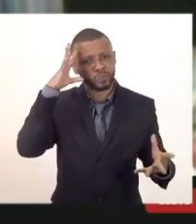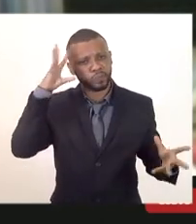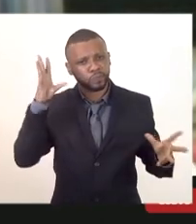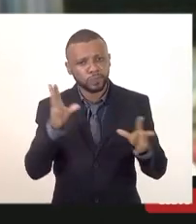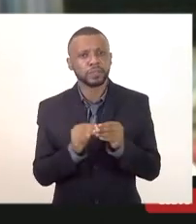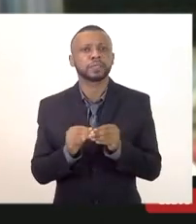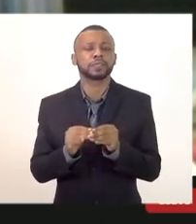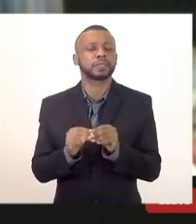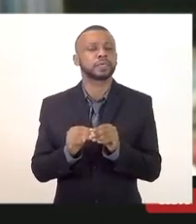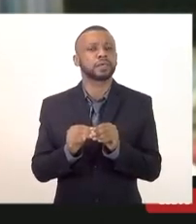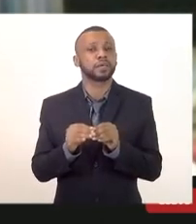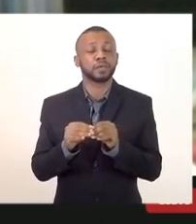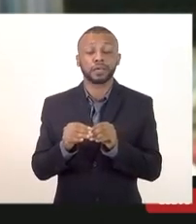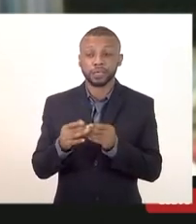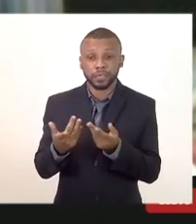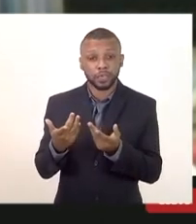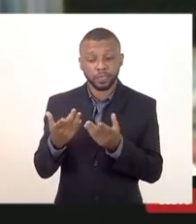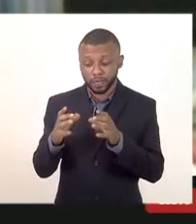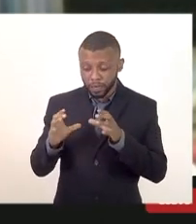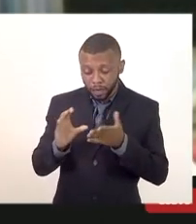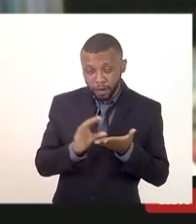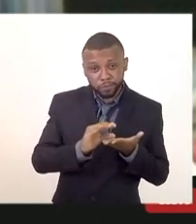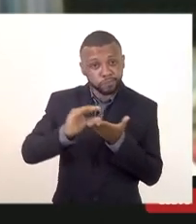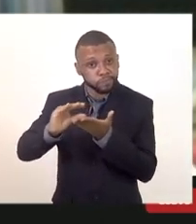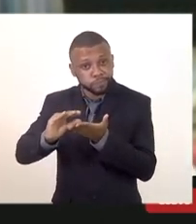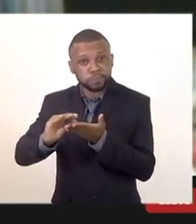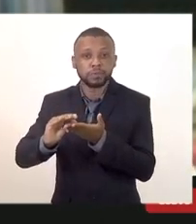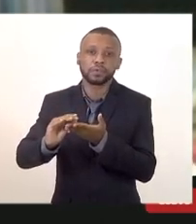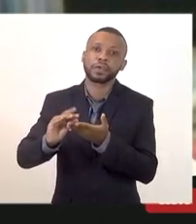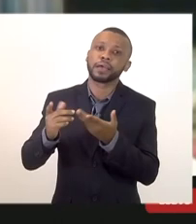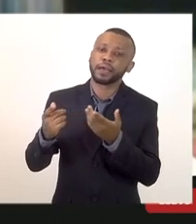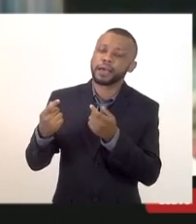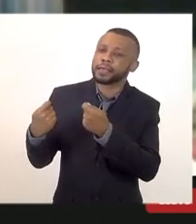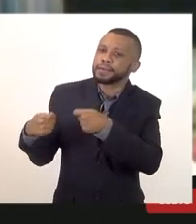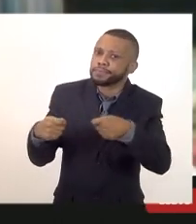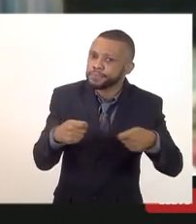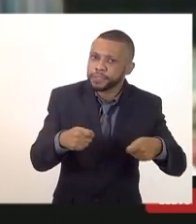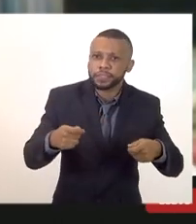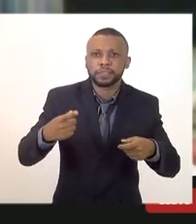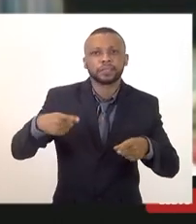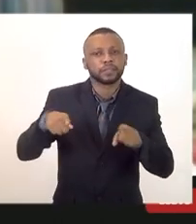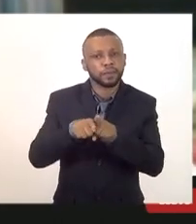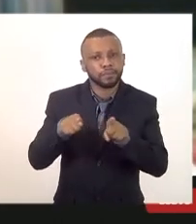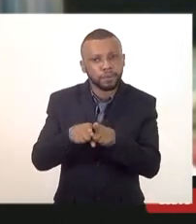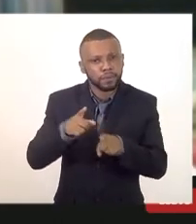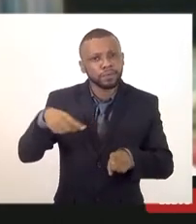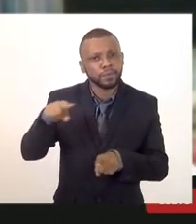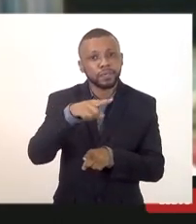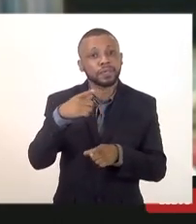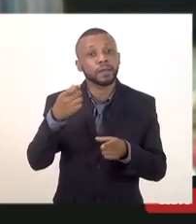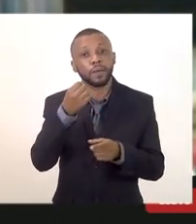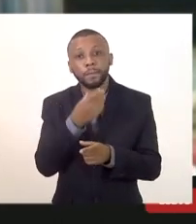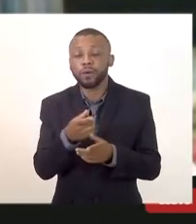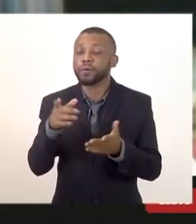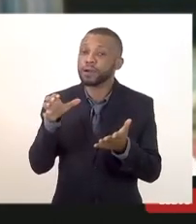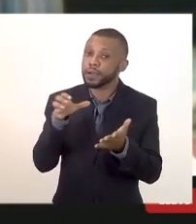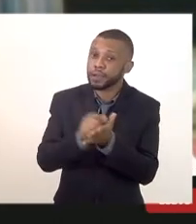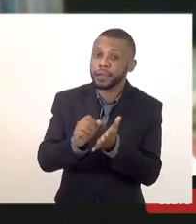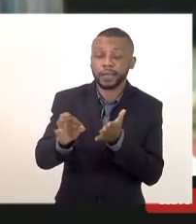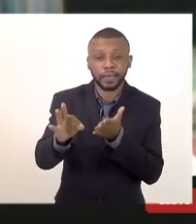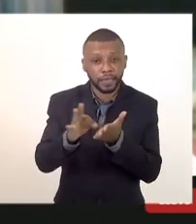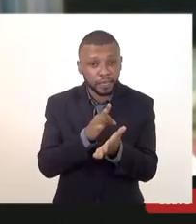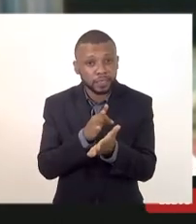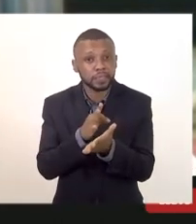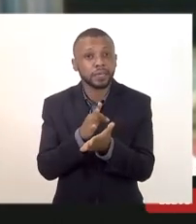e entender essa necessidade também de vocês agora vale registrar também que eu ouvi alguns